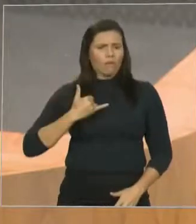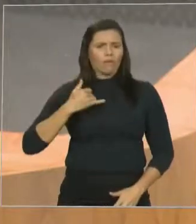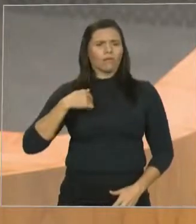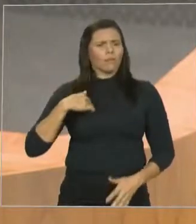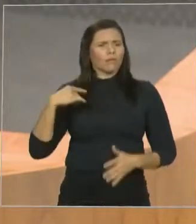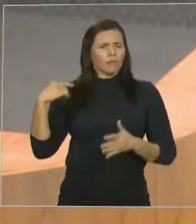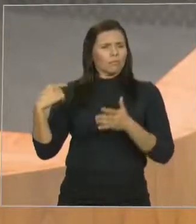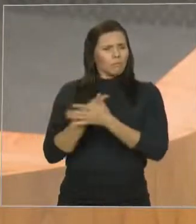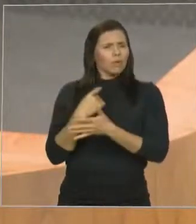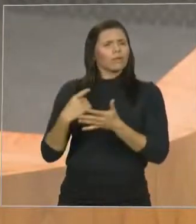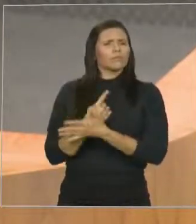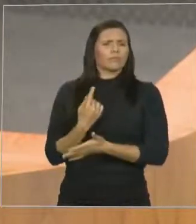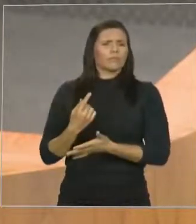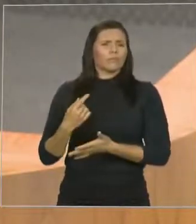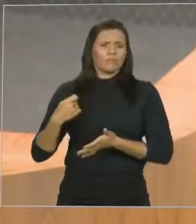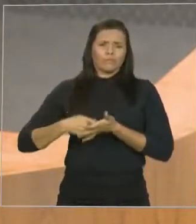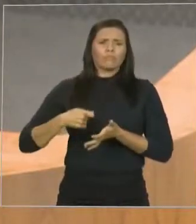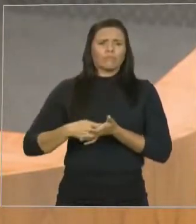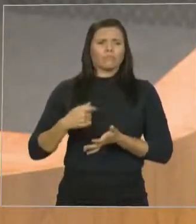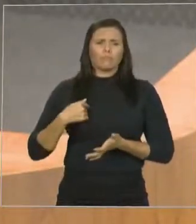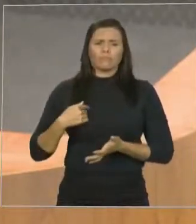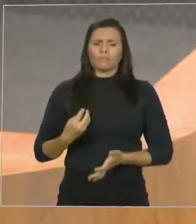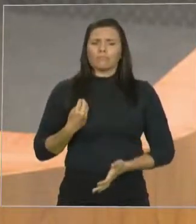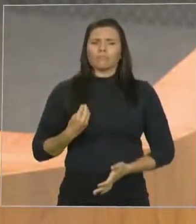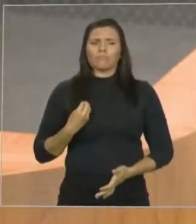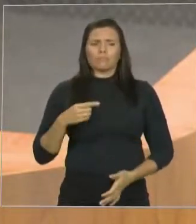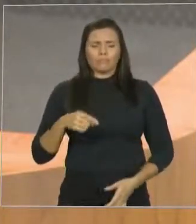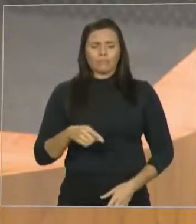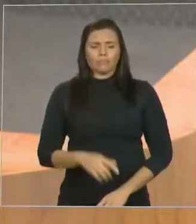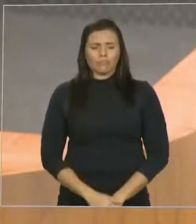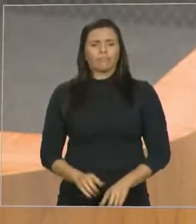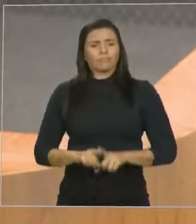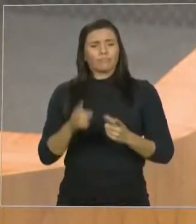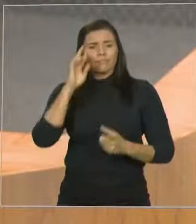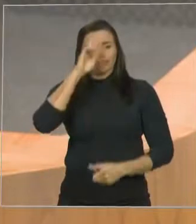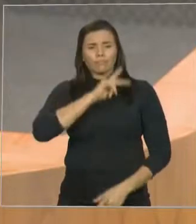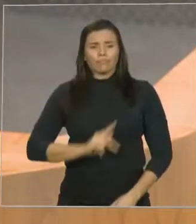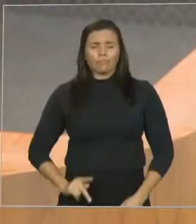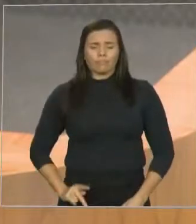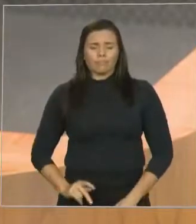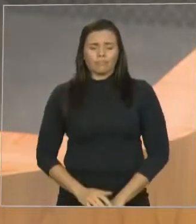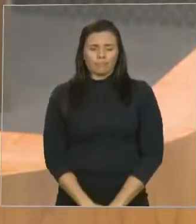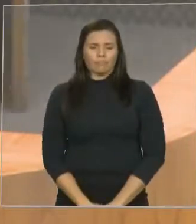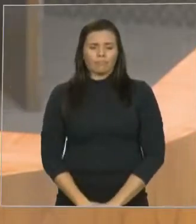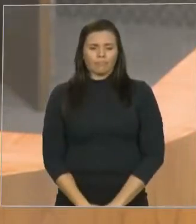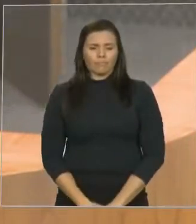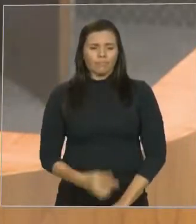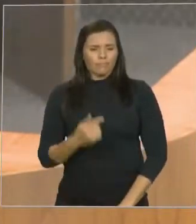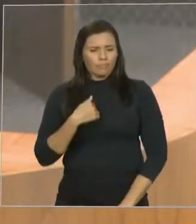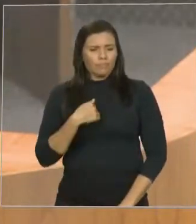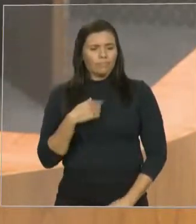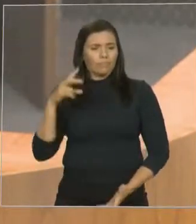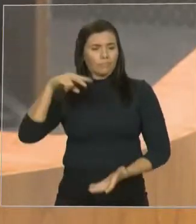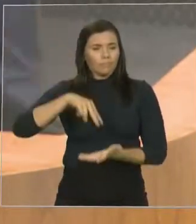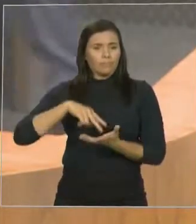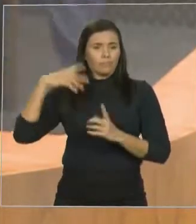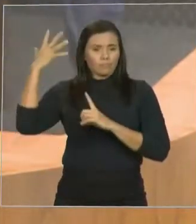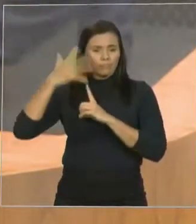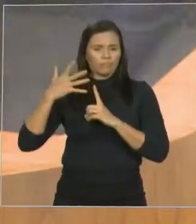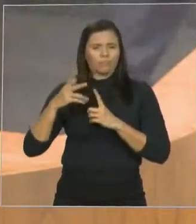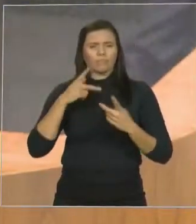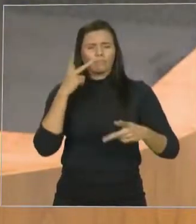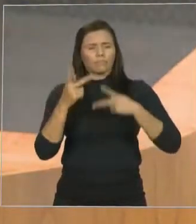tribuna, na verdade, para falar de ações